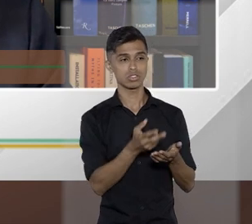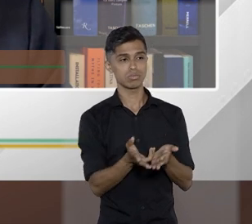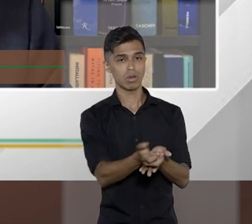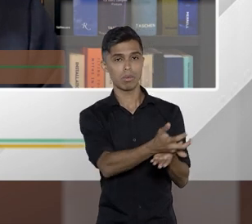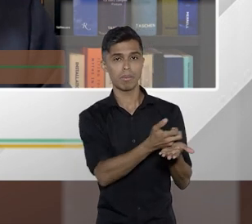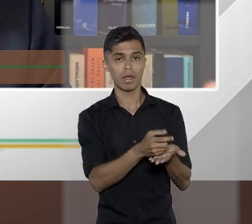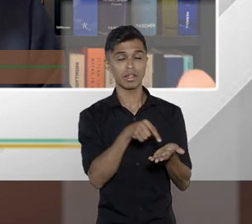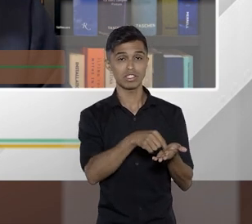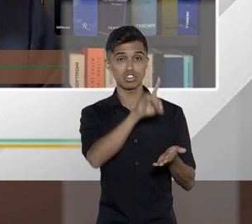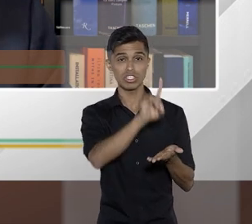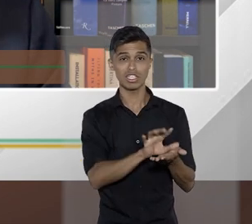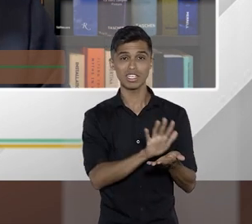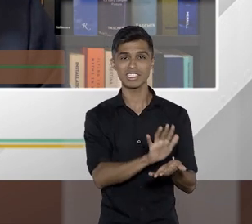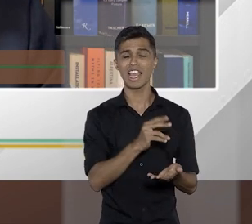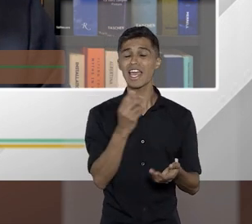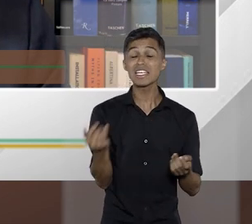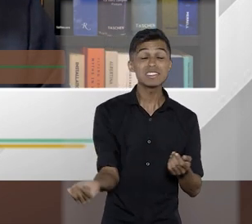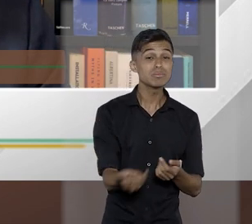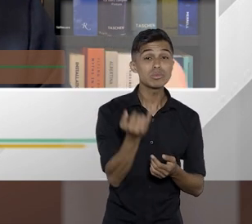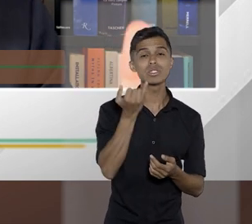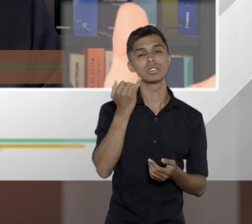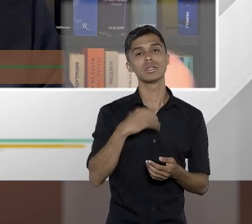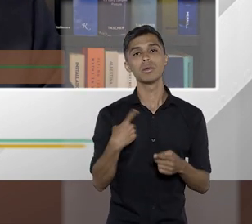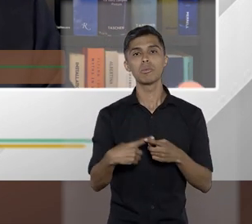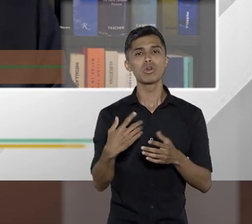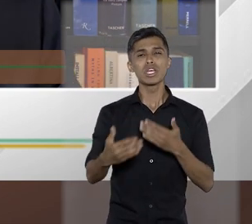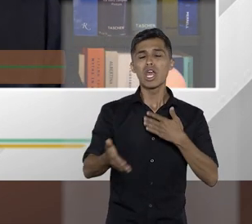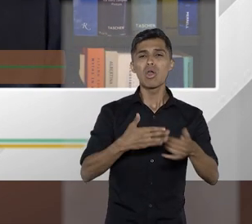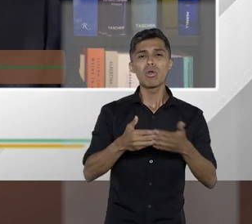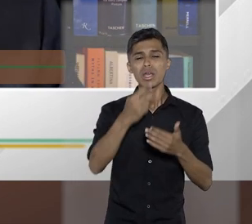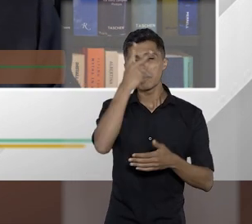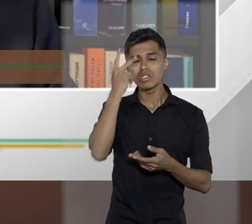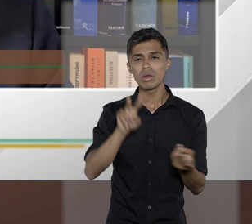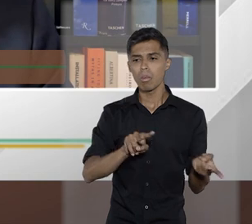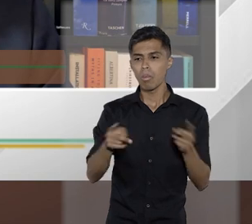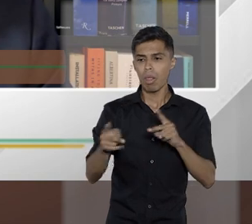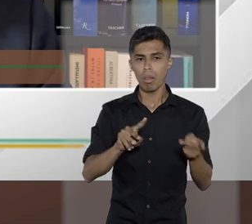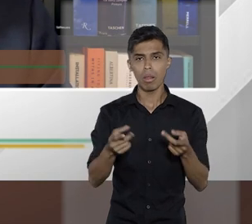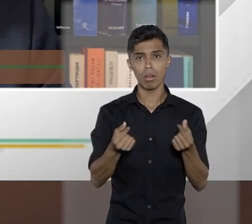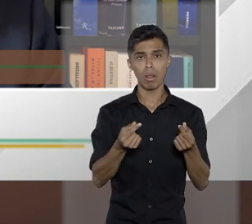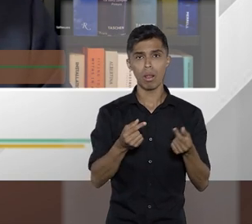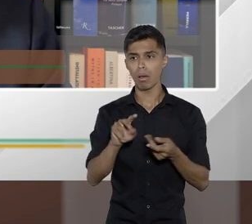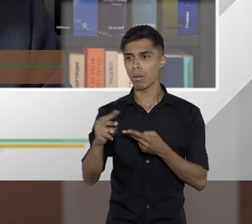Porque toda transação praticada por qualquer pessoa